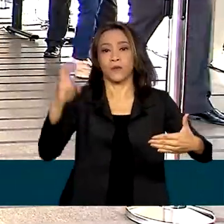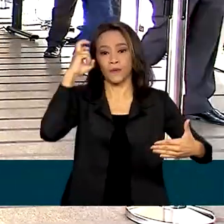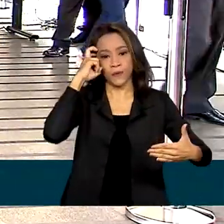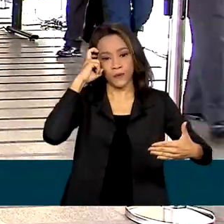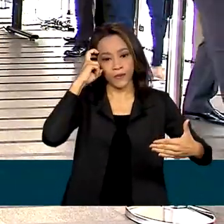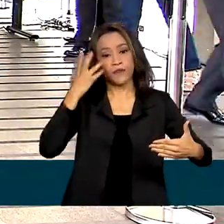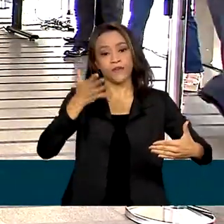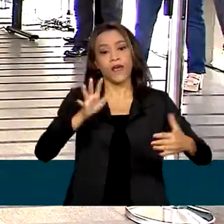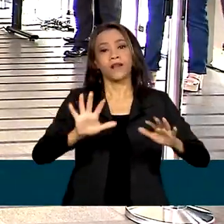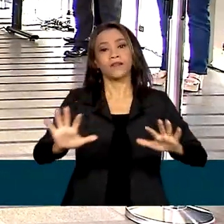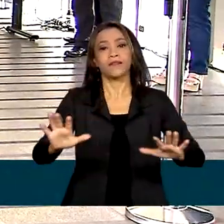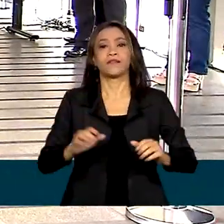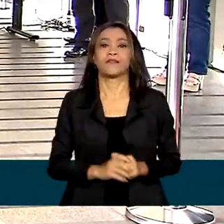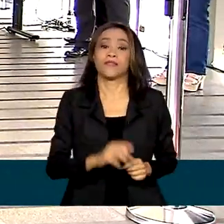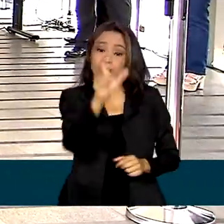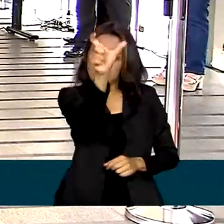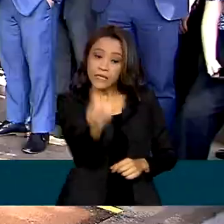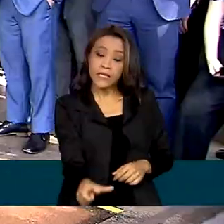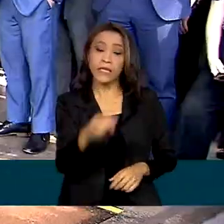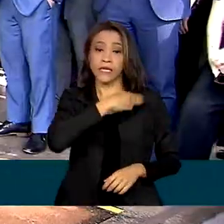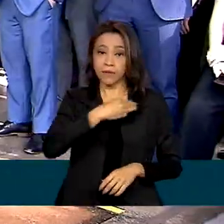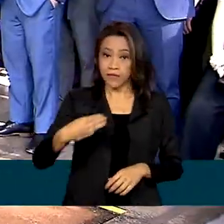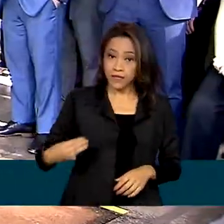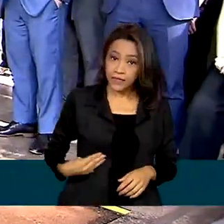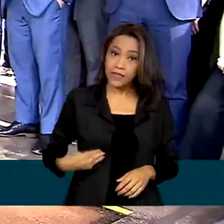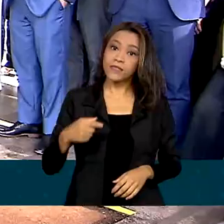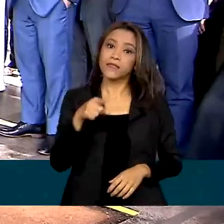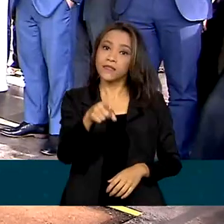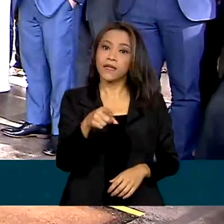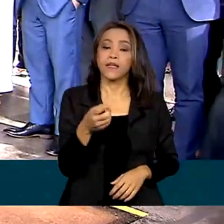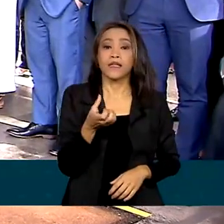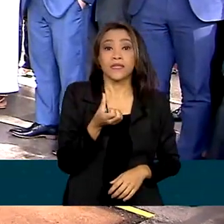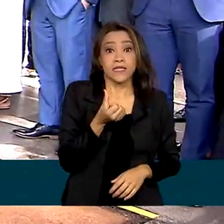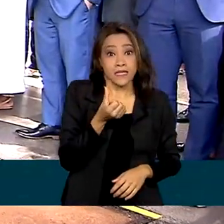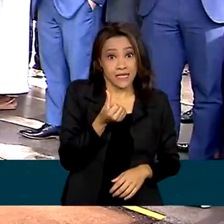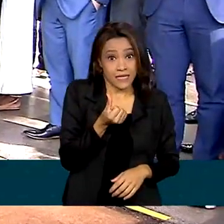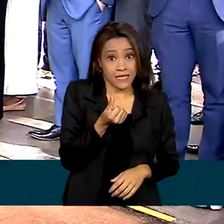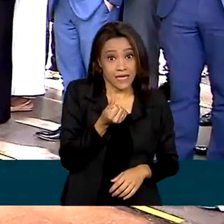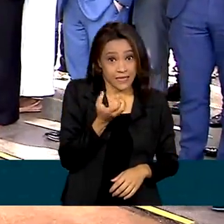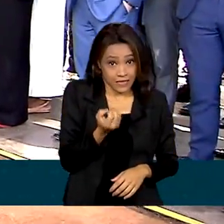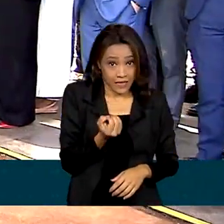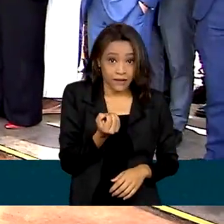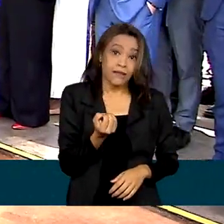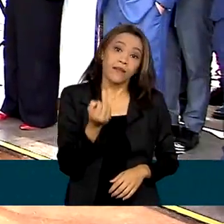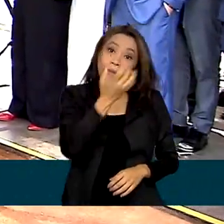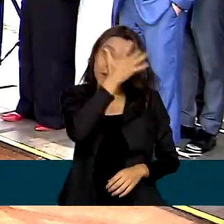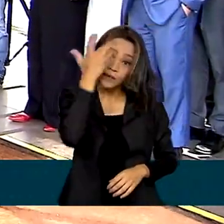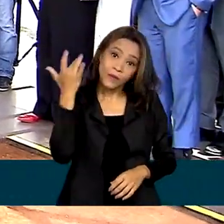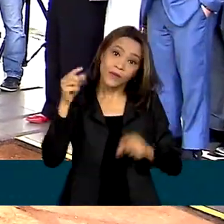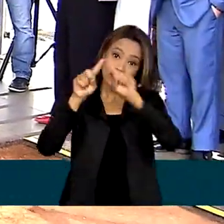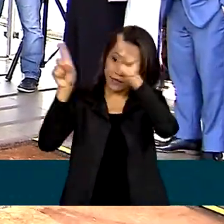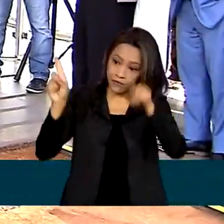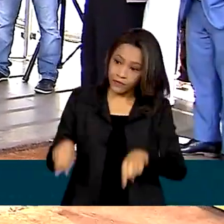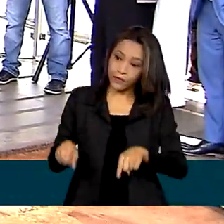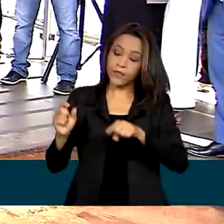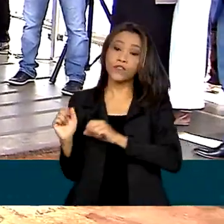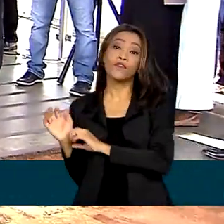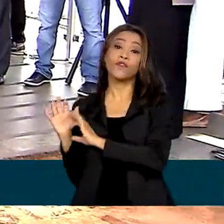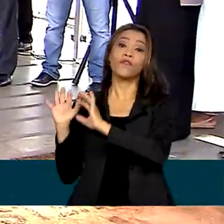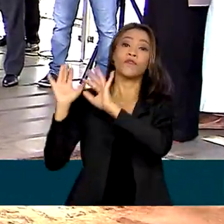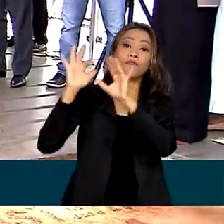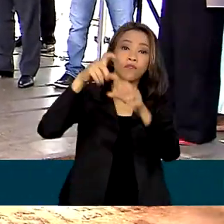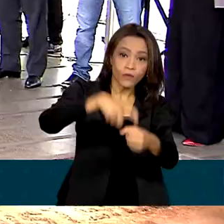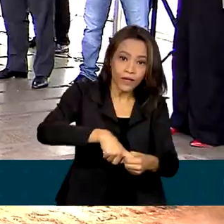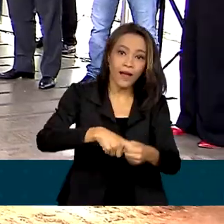assim que a ministra recebeu de volta os cerca de 60 servidores da pasta na sede do Ministério, na